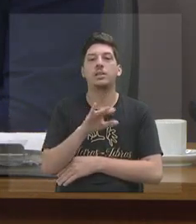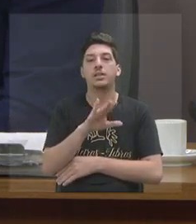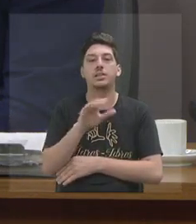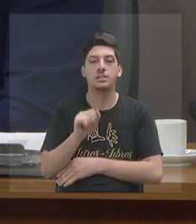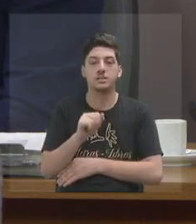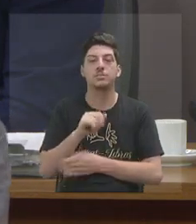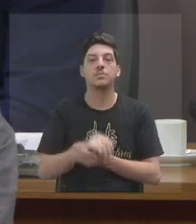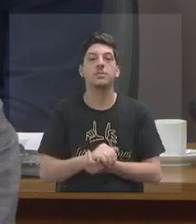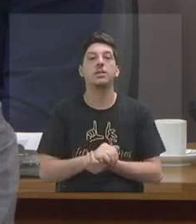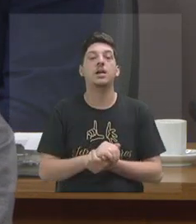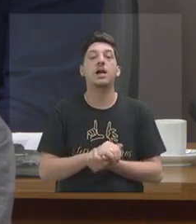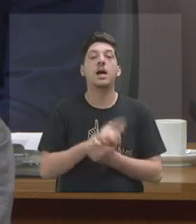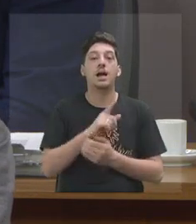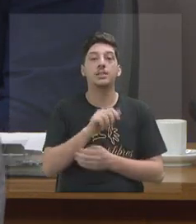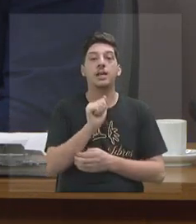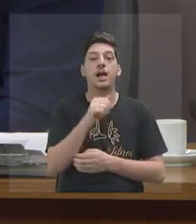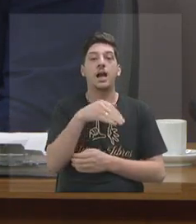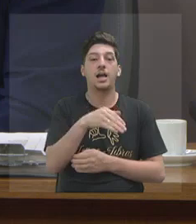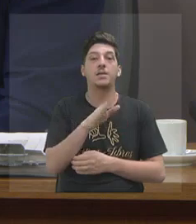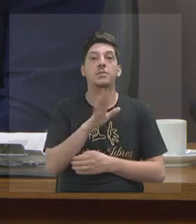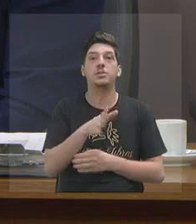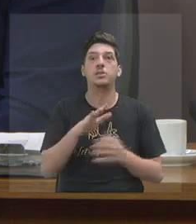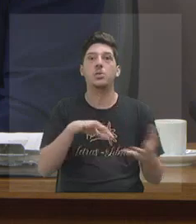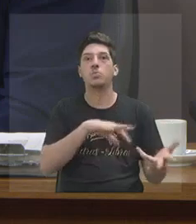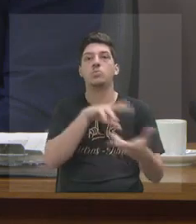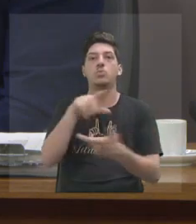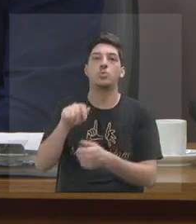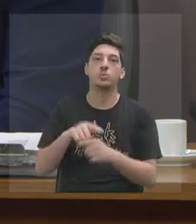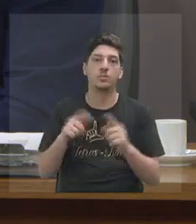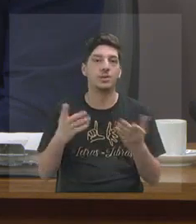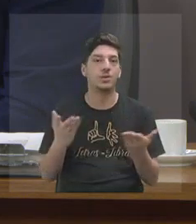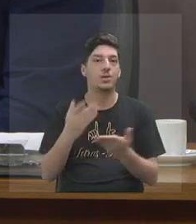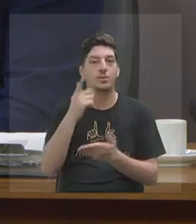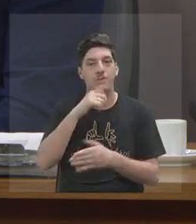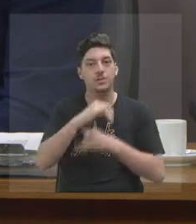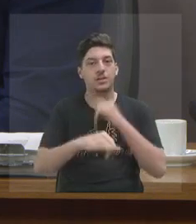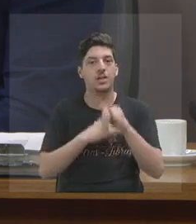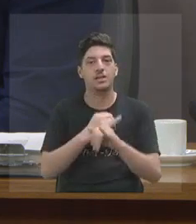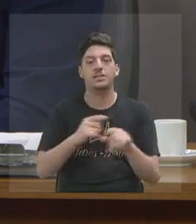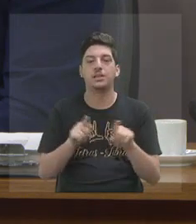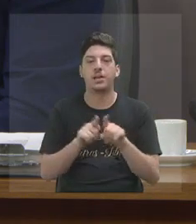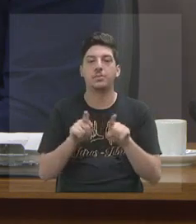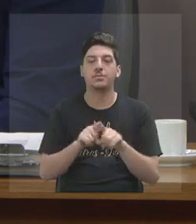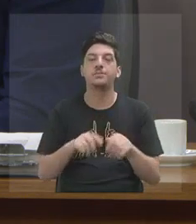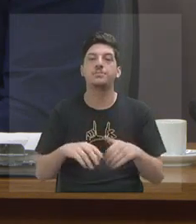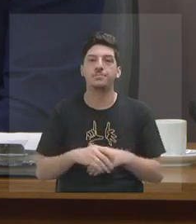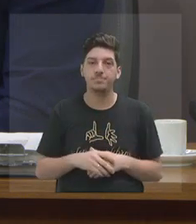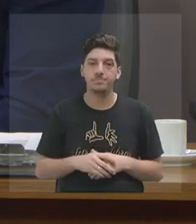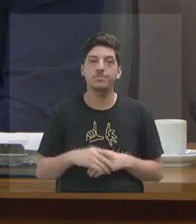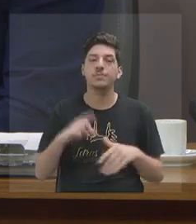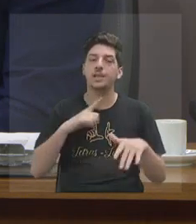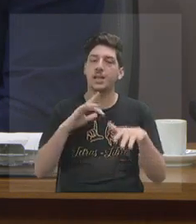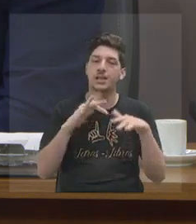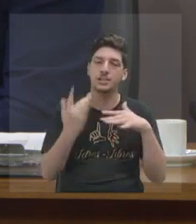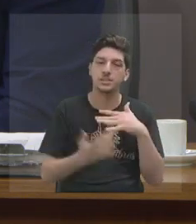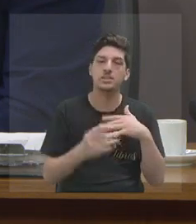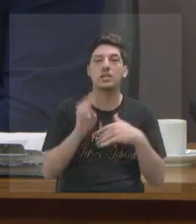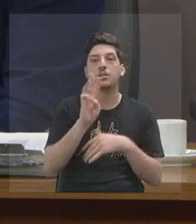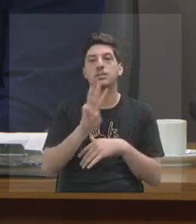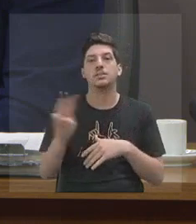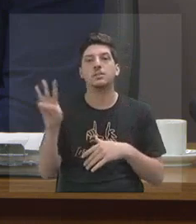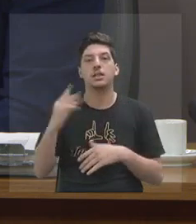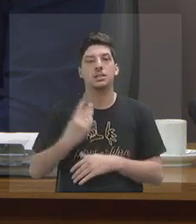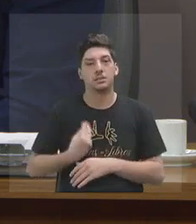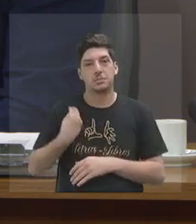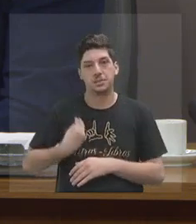chega aí no mundo inteiro, mas agora através da internet. E além das redes sociais, dos sites, e da